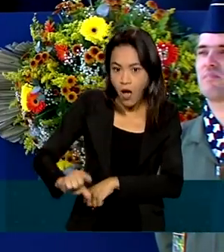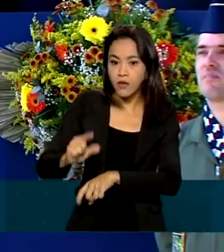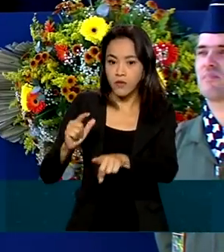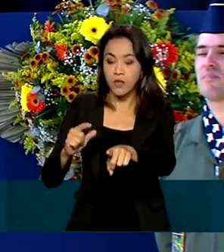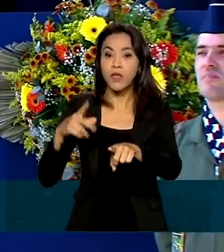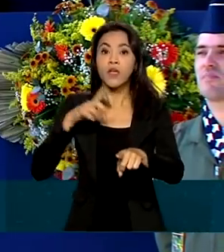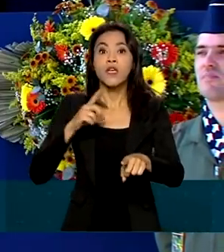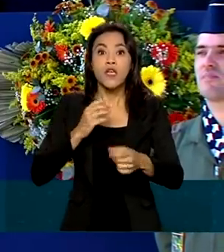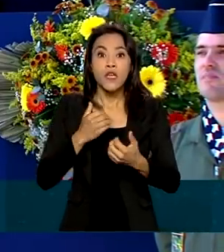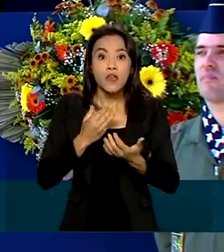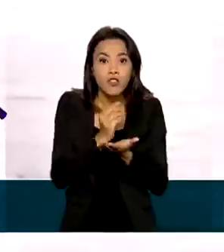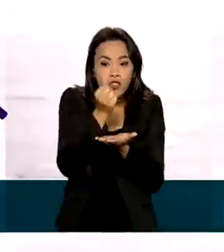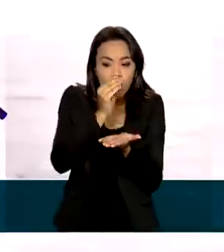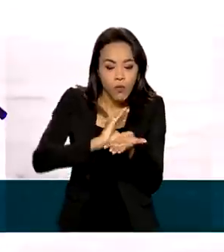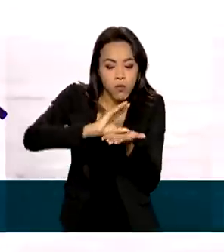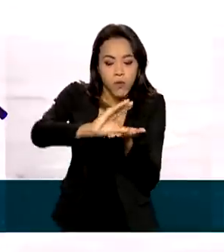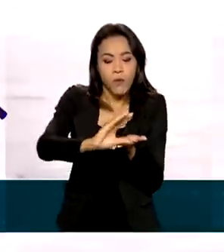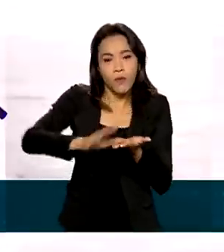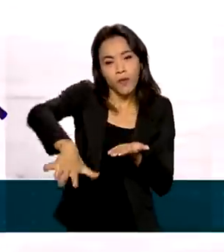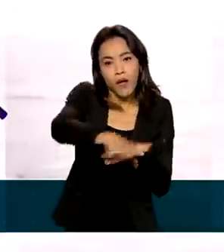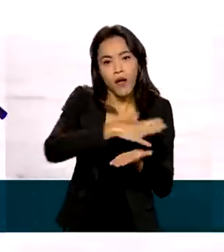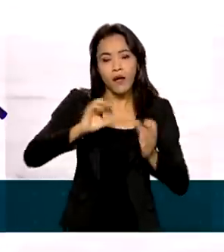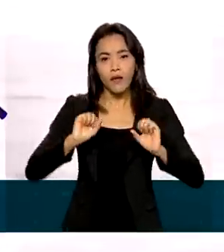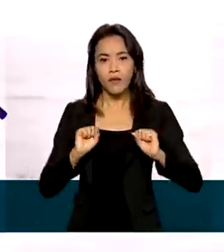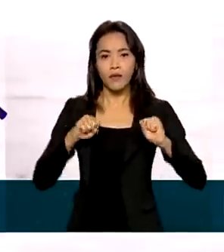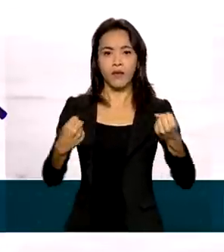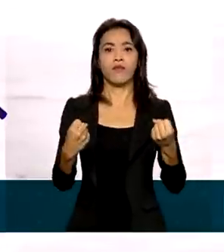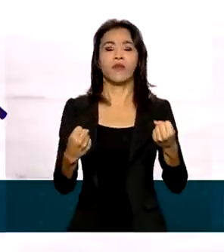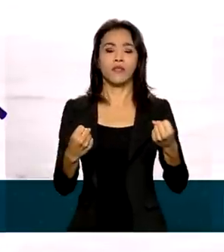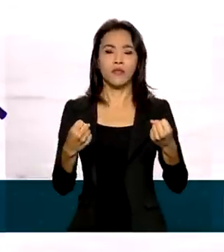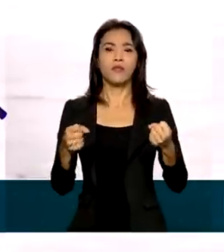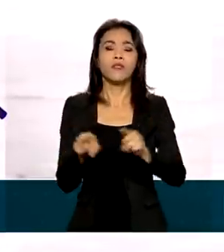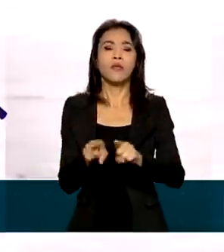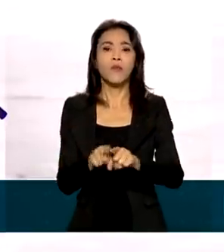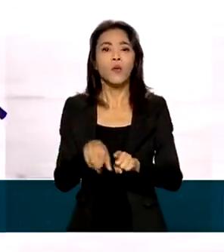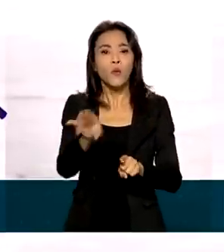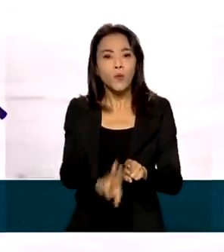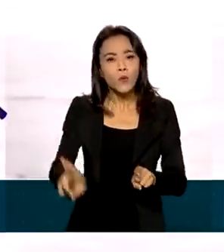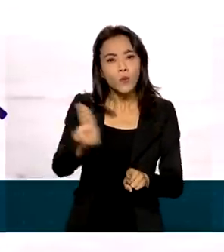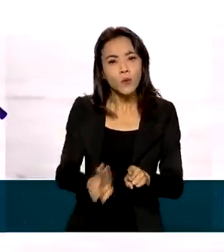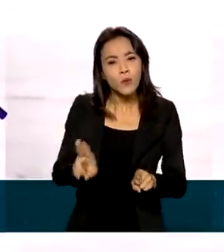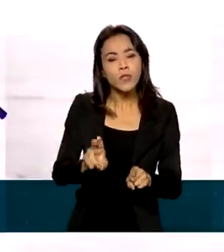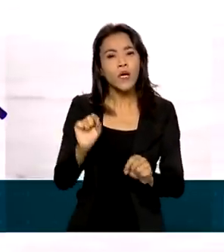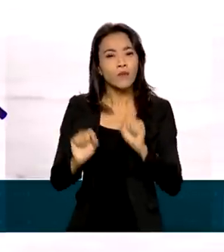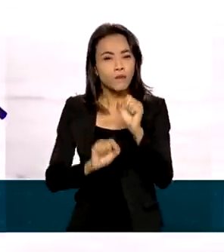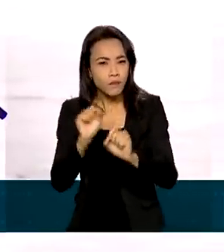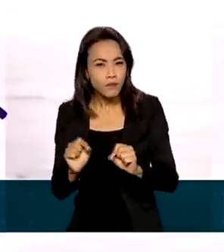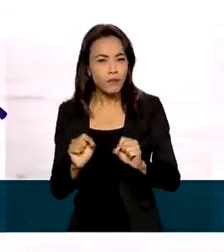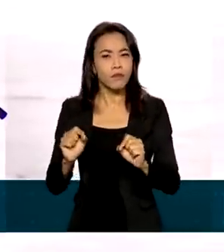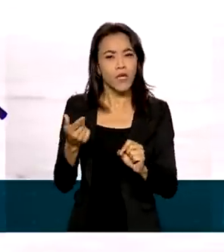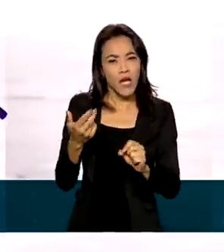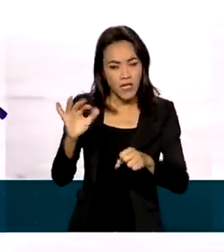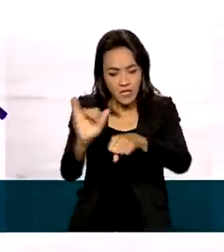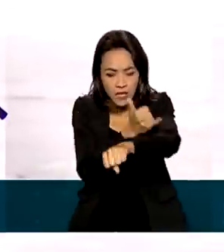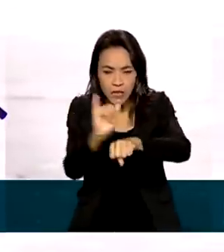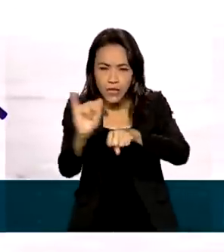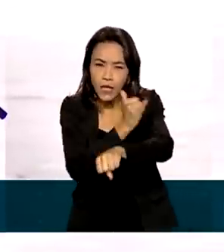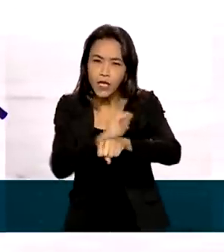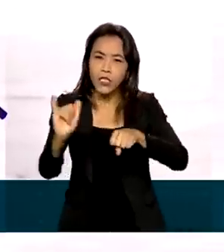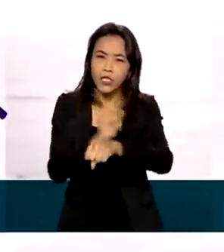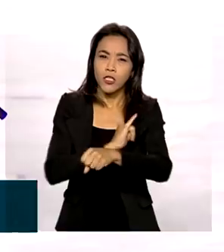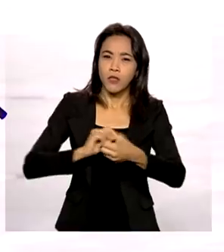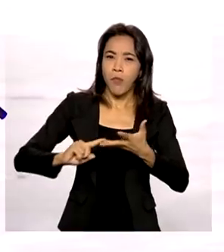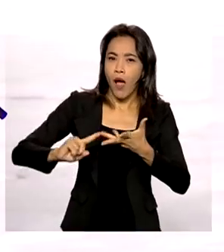investimentos na área de defesa, capacitados a desenvolver e utilizar o poder aeroespacial em sua plenitude, reúnem